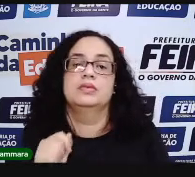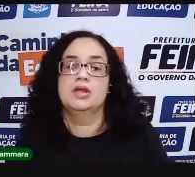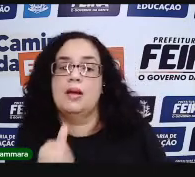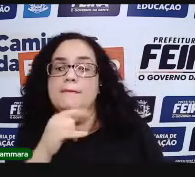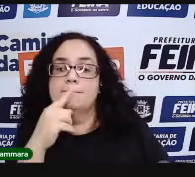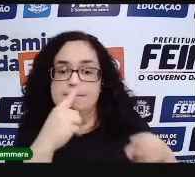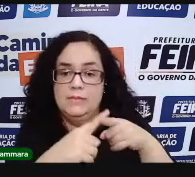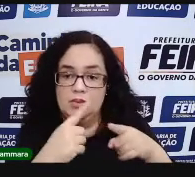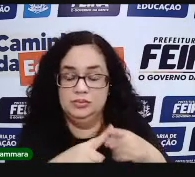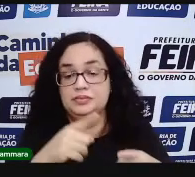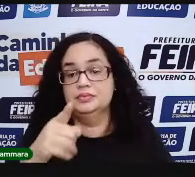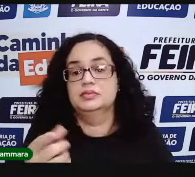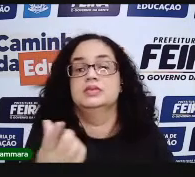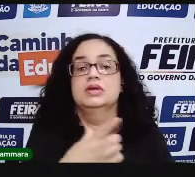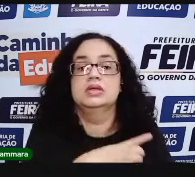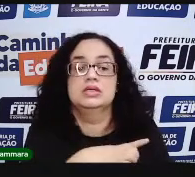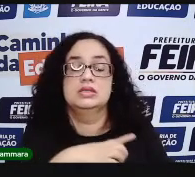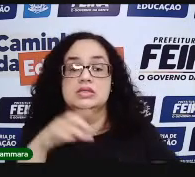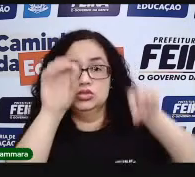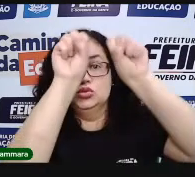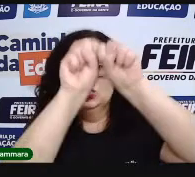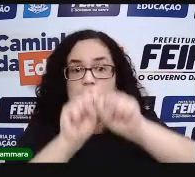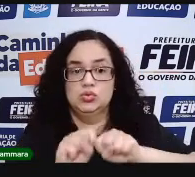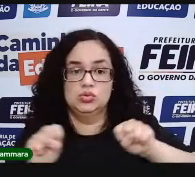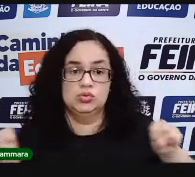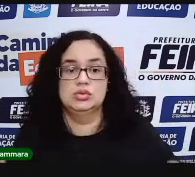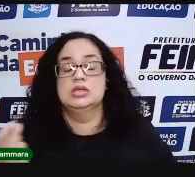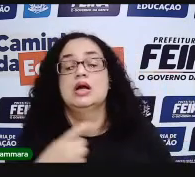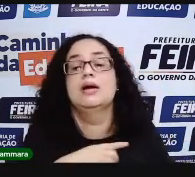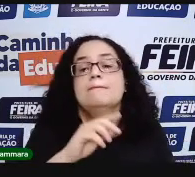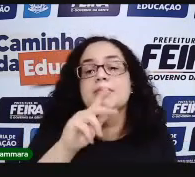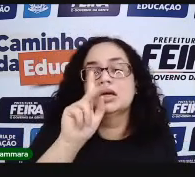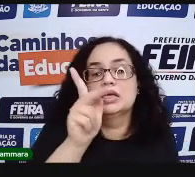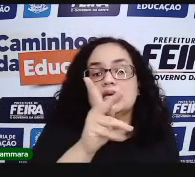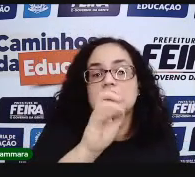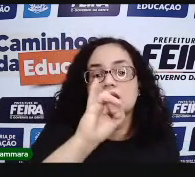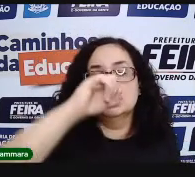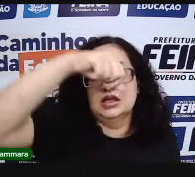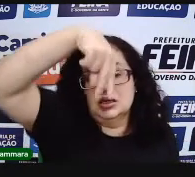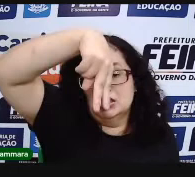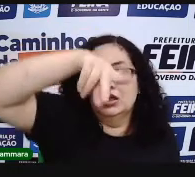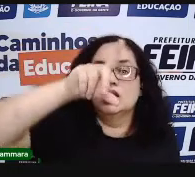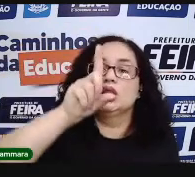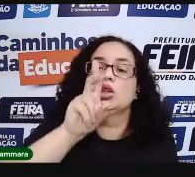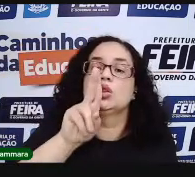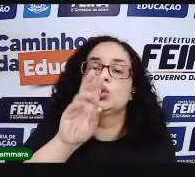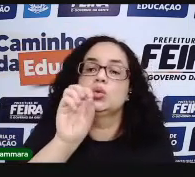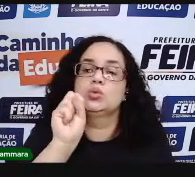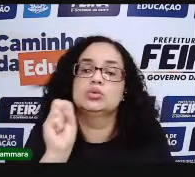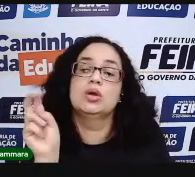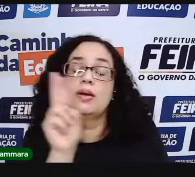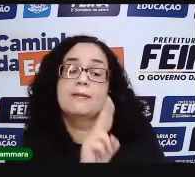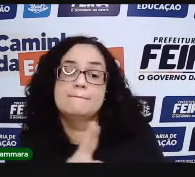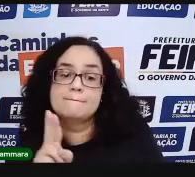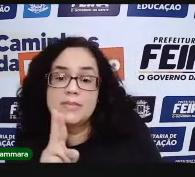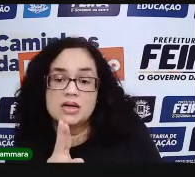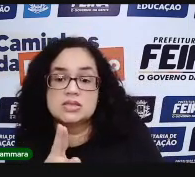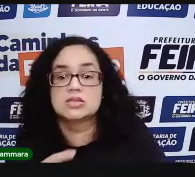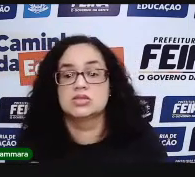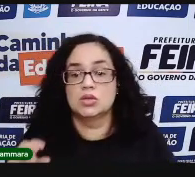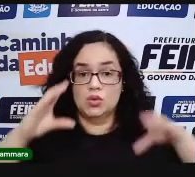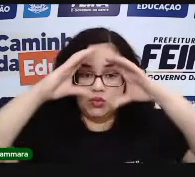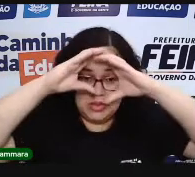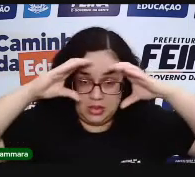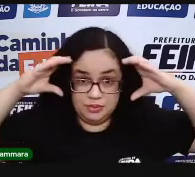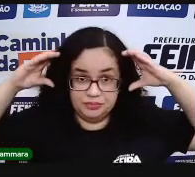-arábico? Vamos ver? Esse sistema, ele foi criado pelos hindus. Por isso, o nome hindu. Mas, os árabes,